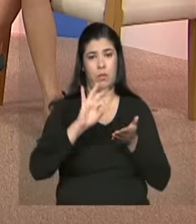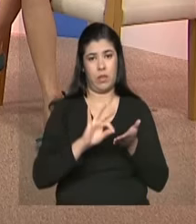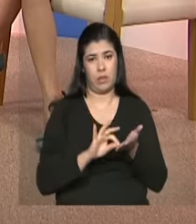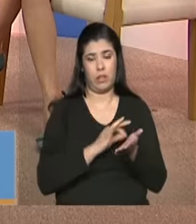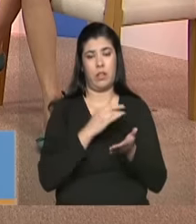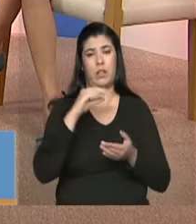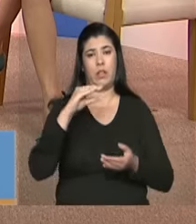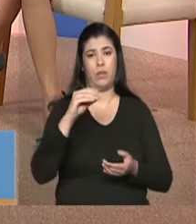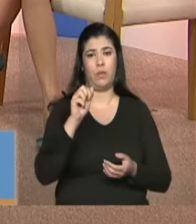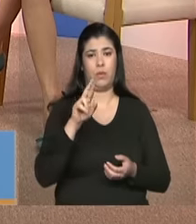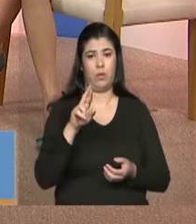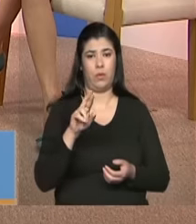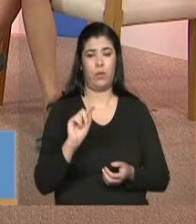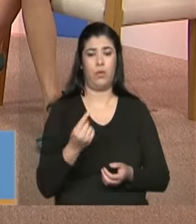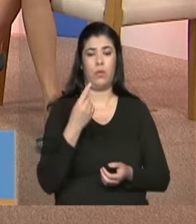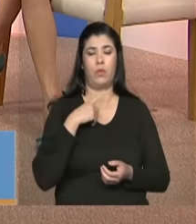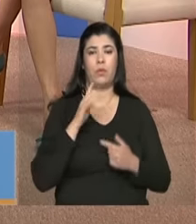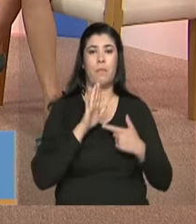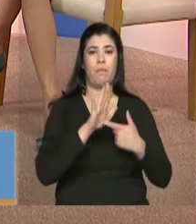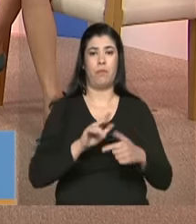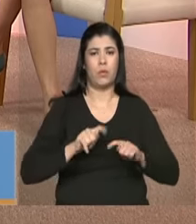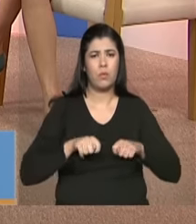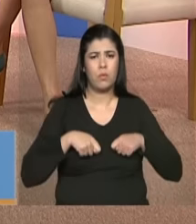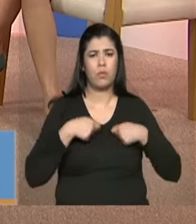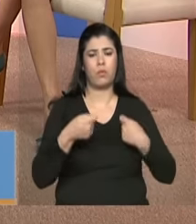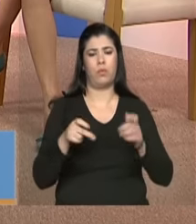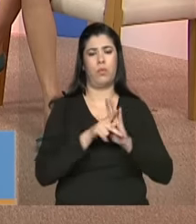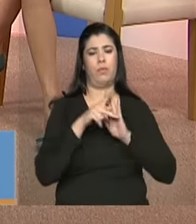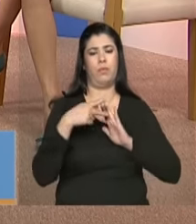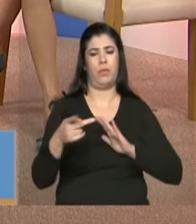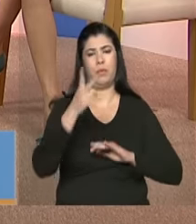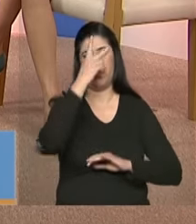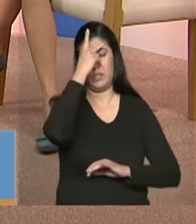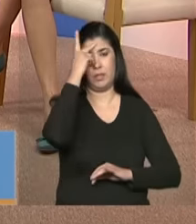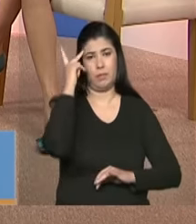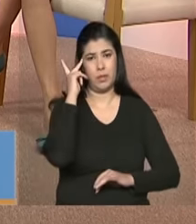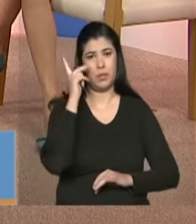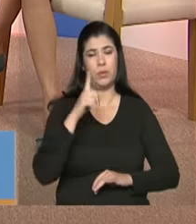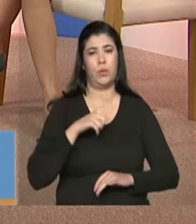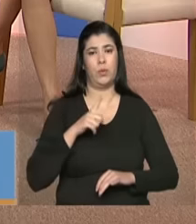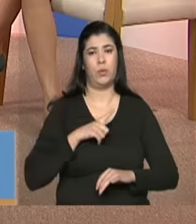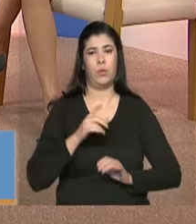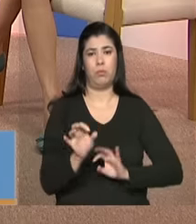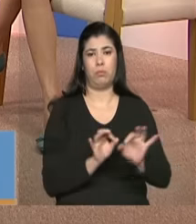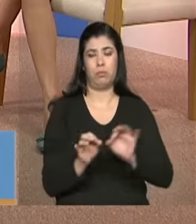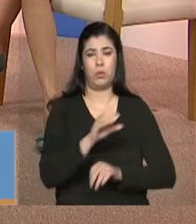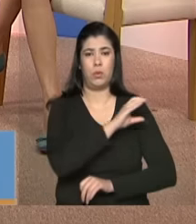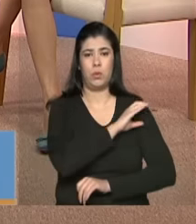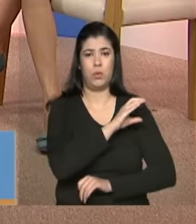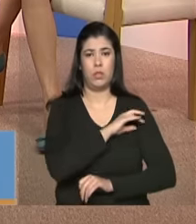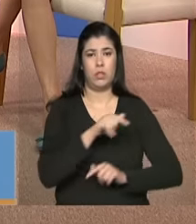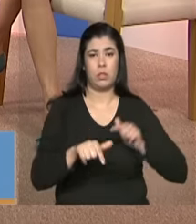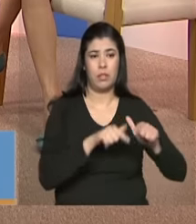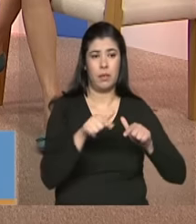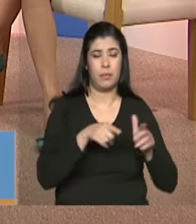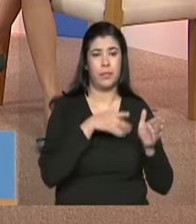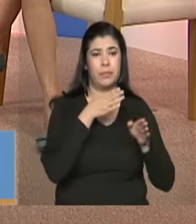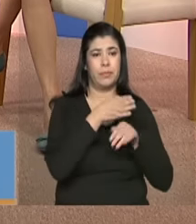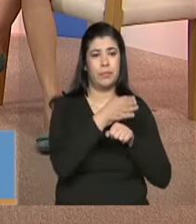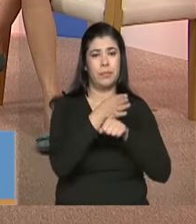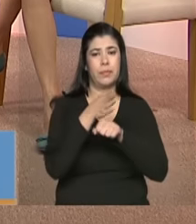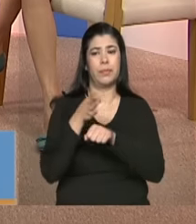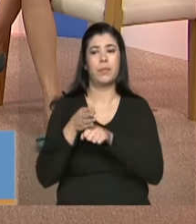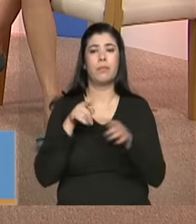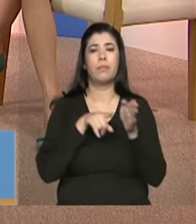importante porque mostra um esforço muito grande dos gestores, dos trabalhadores de localizar essas pessoas e não somente